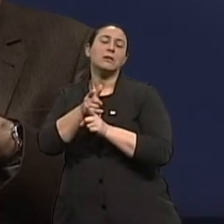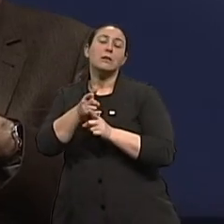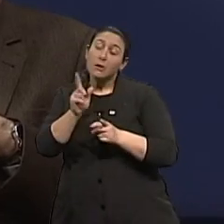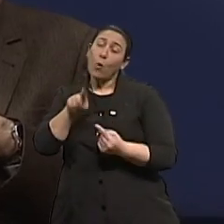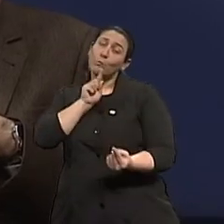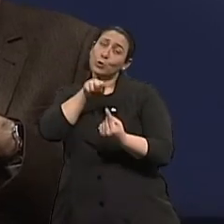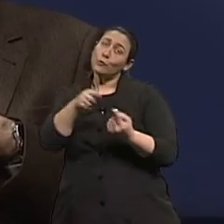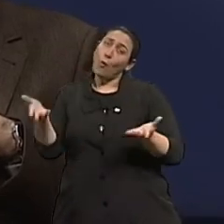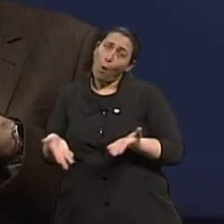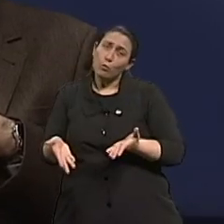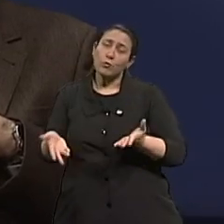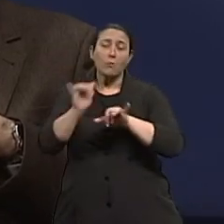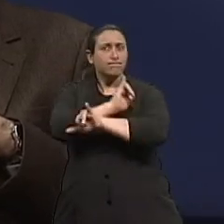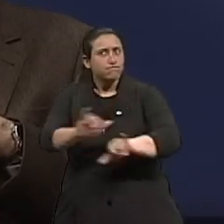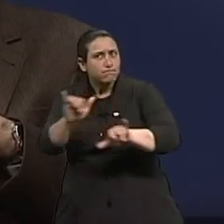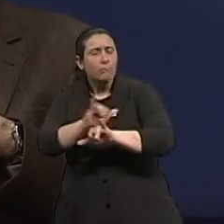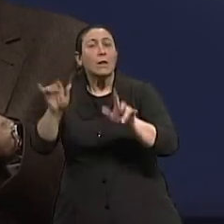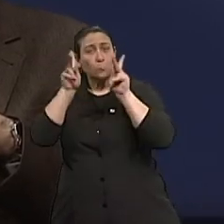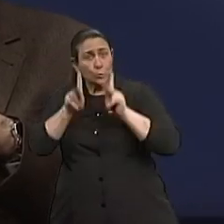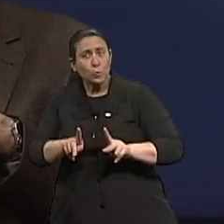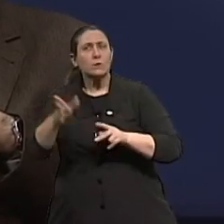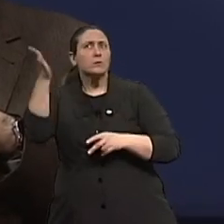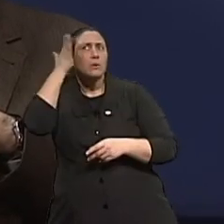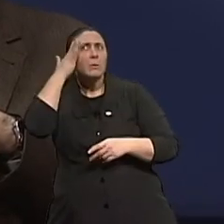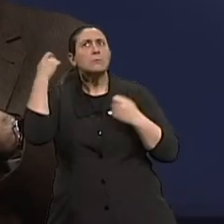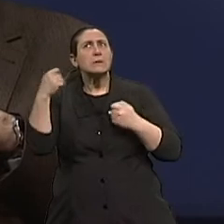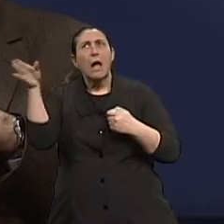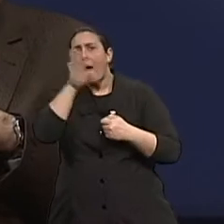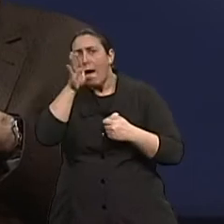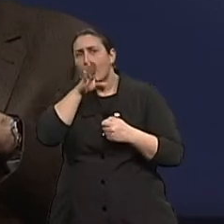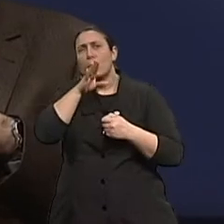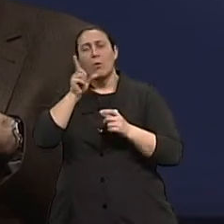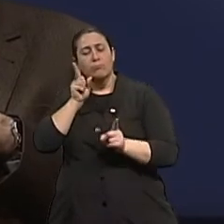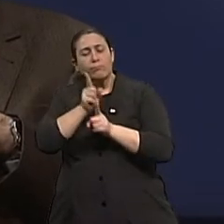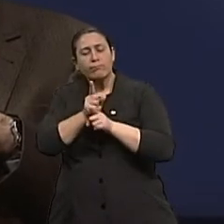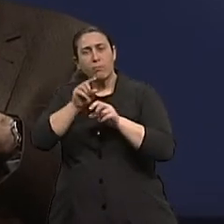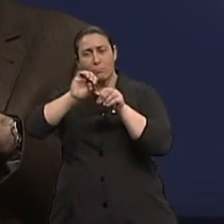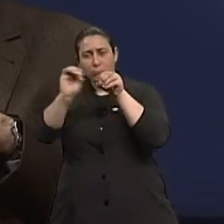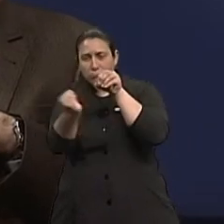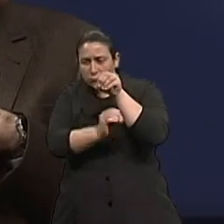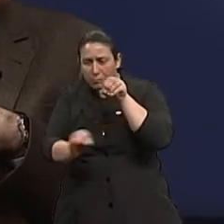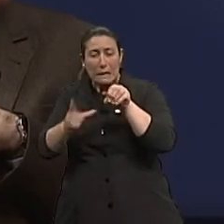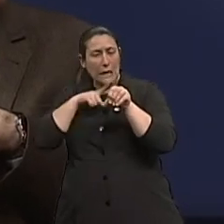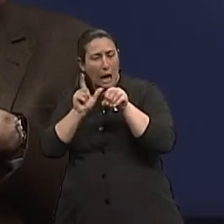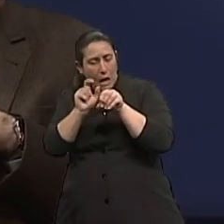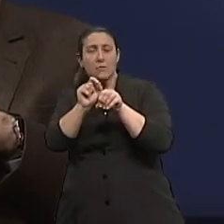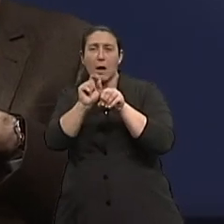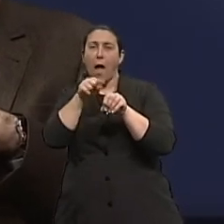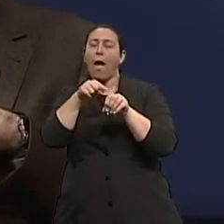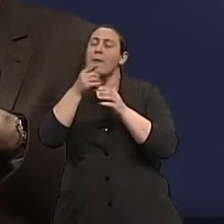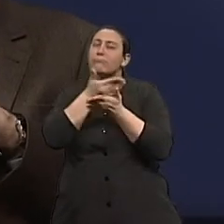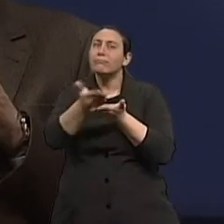hoje. Tratar o tumor de intestino de uma forma precoce. E isto é prevenção primária.